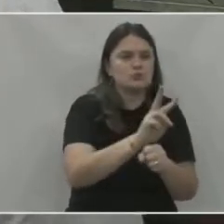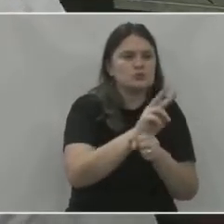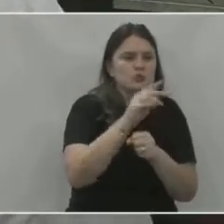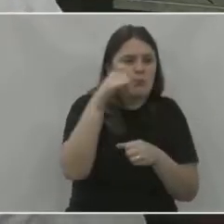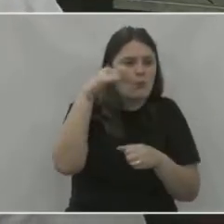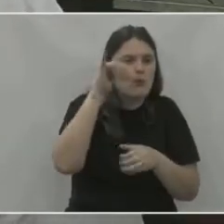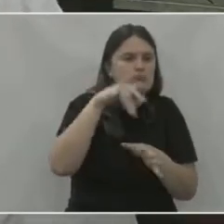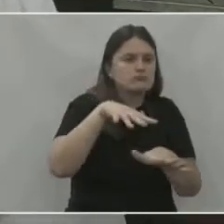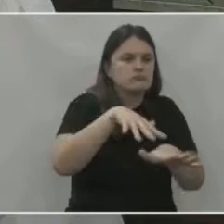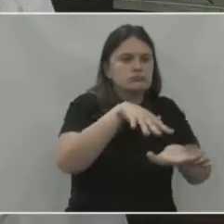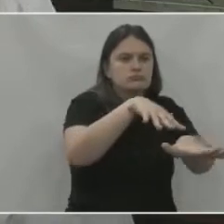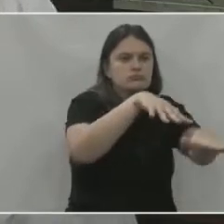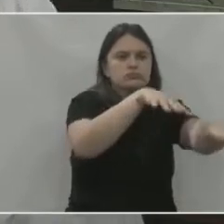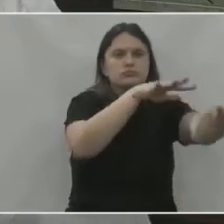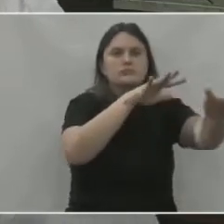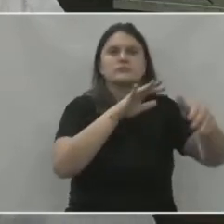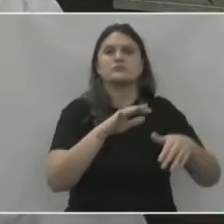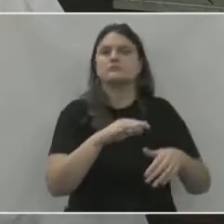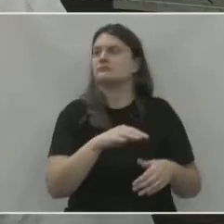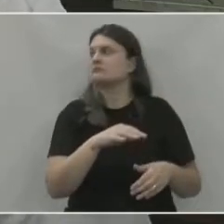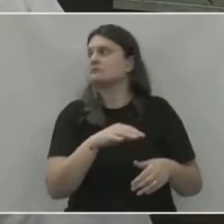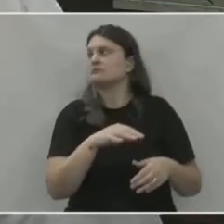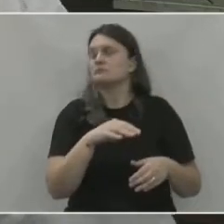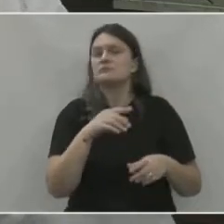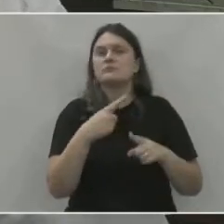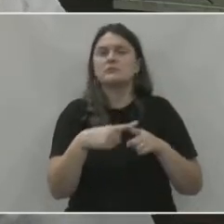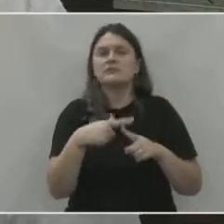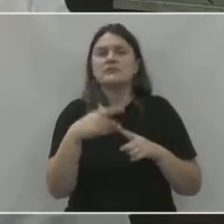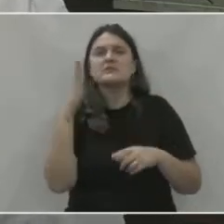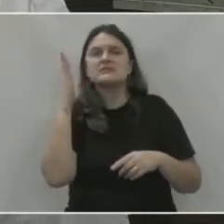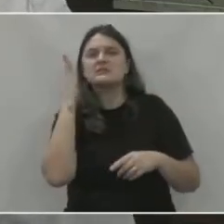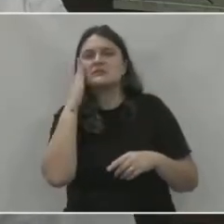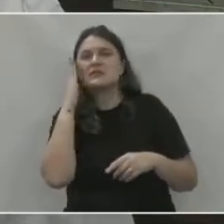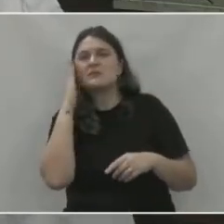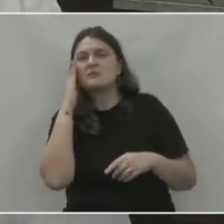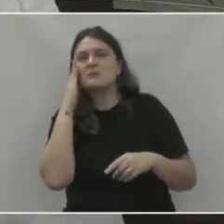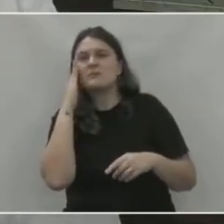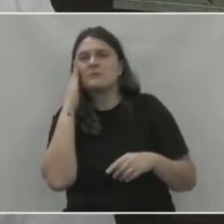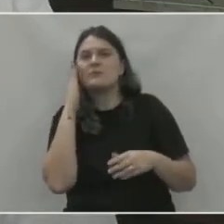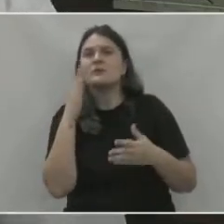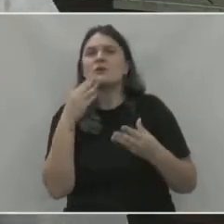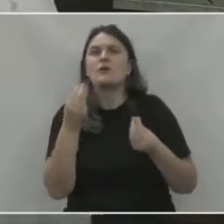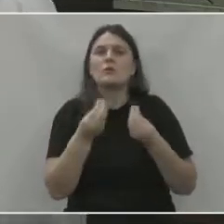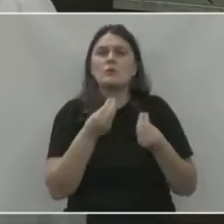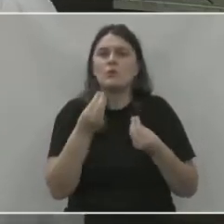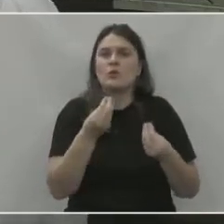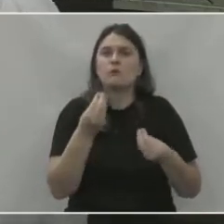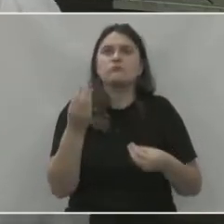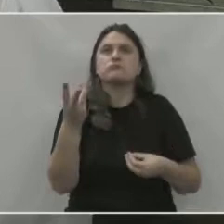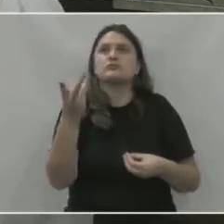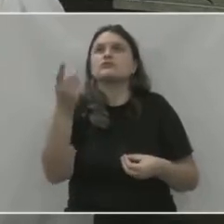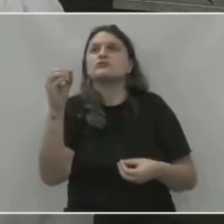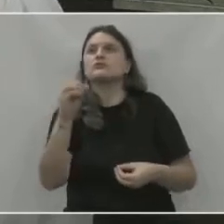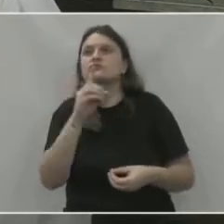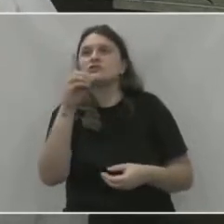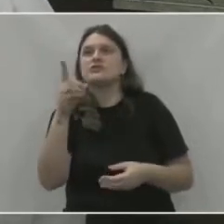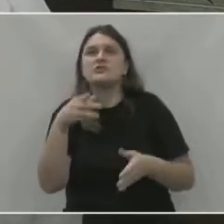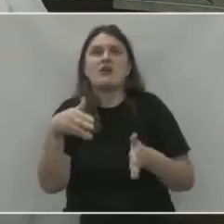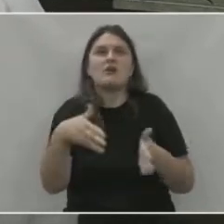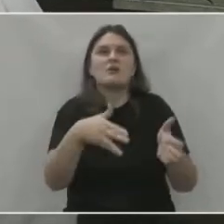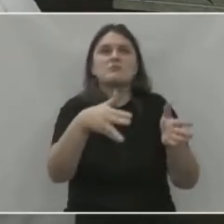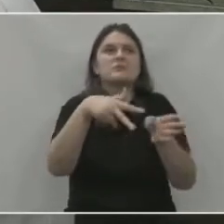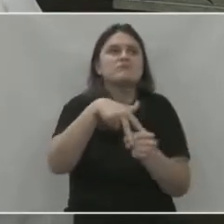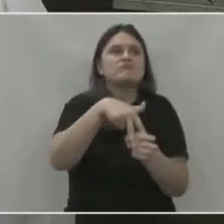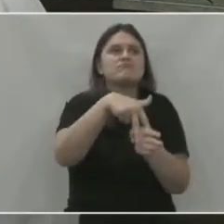um do lado do outro, um atrás do outro. atravessar o rio, ganhando quantos dias de estrada, porque